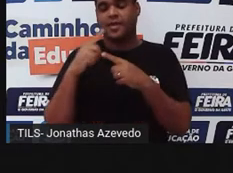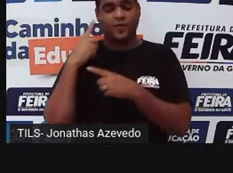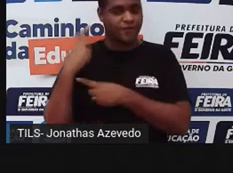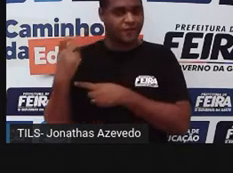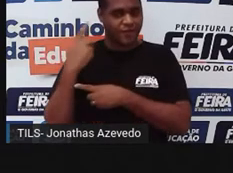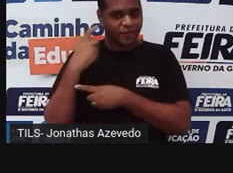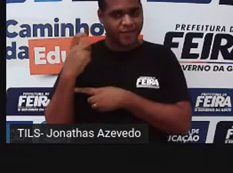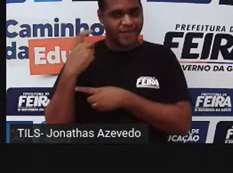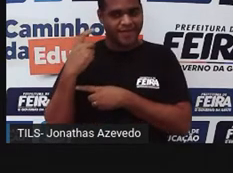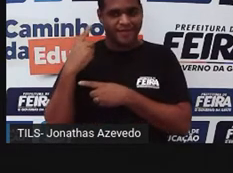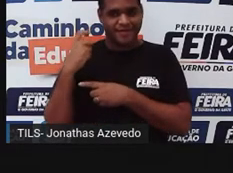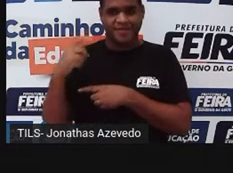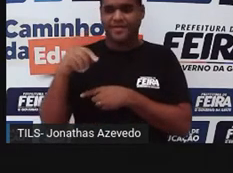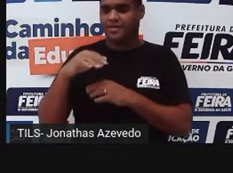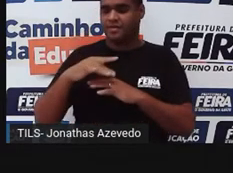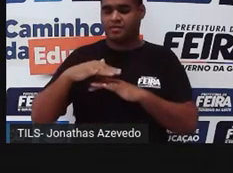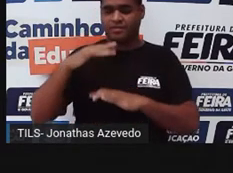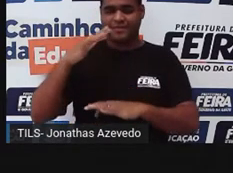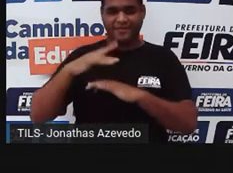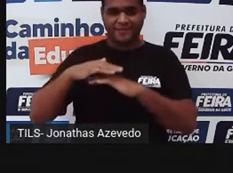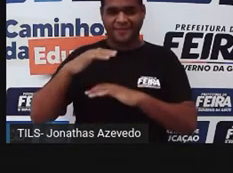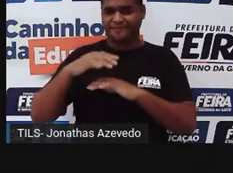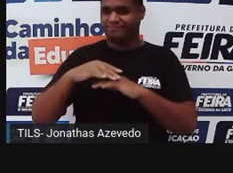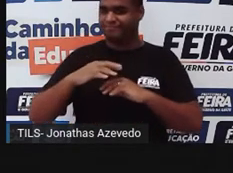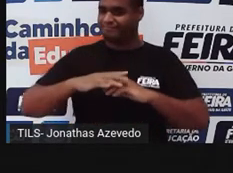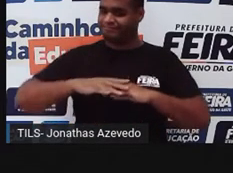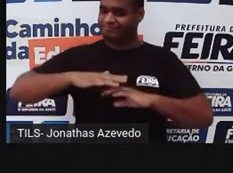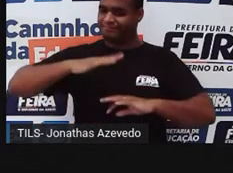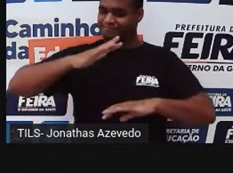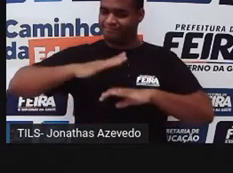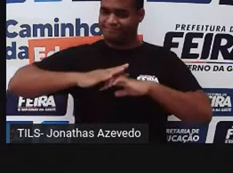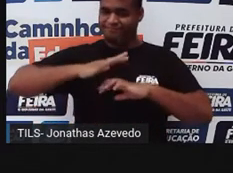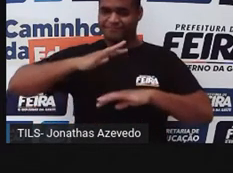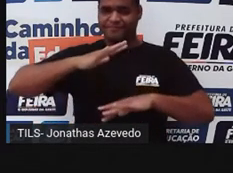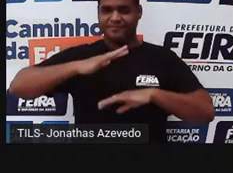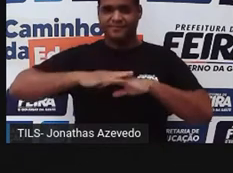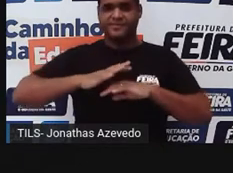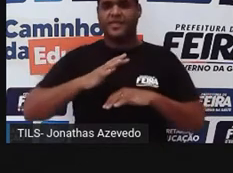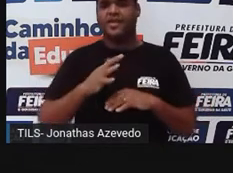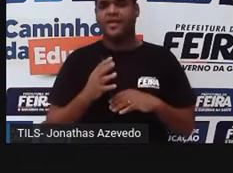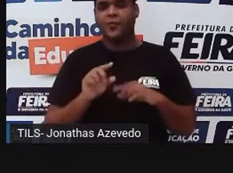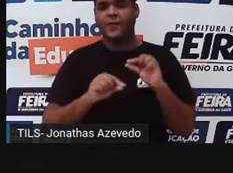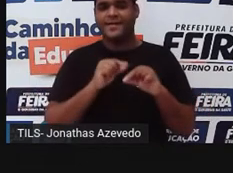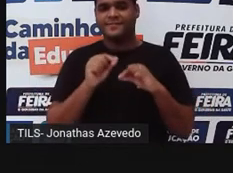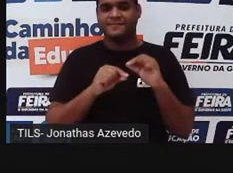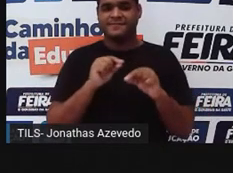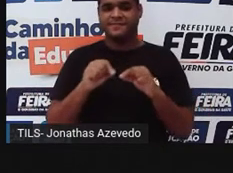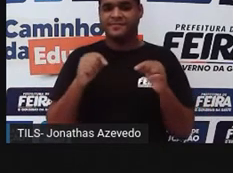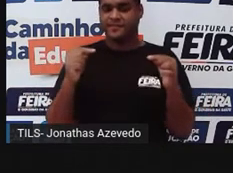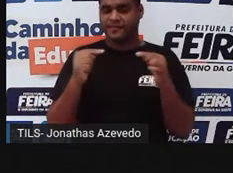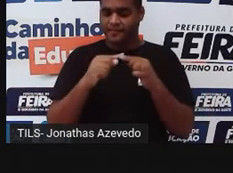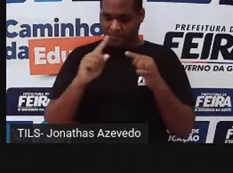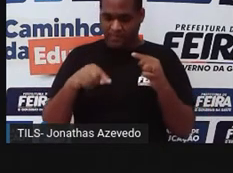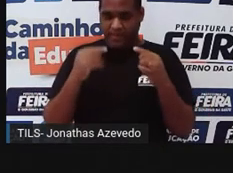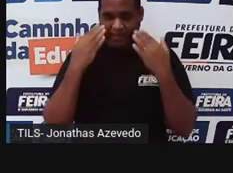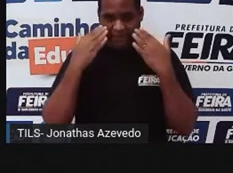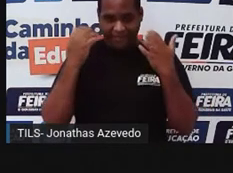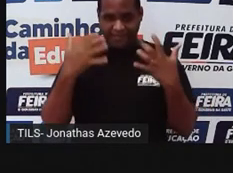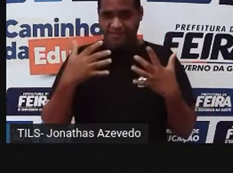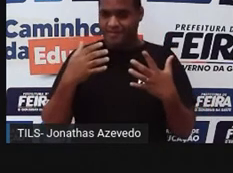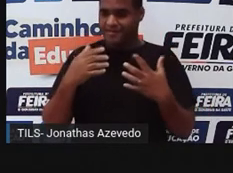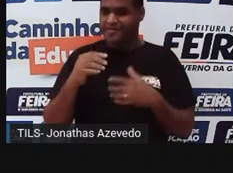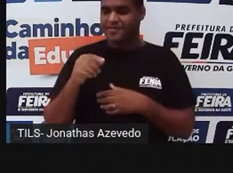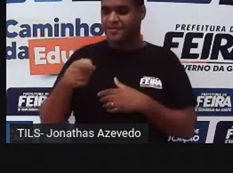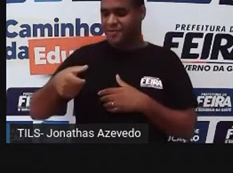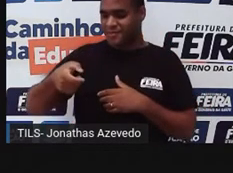que é o espaço ocupado, a gente consegue observar aqui, nesse exemplo que eu coloquei para vocês. É parecido com o que eu falei da bolinha de gude.